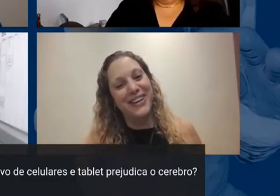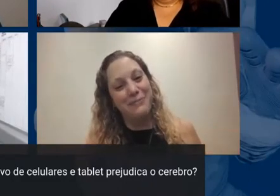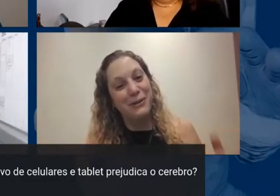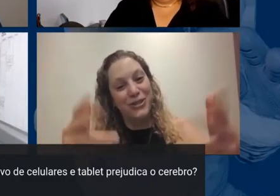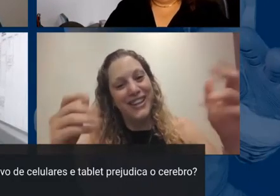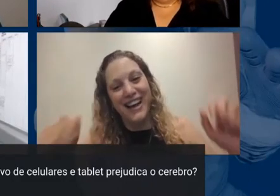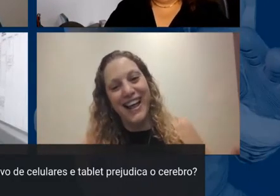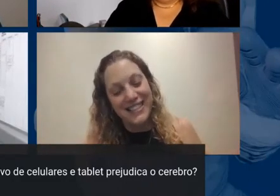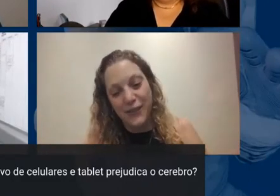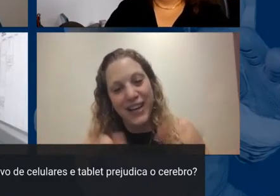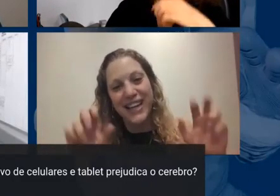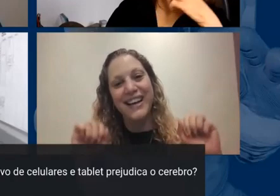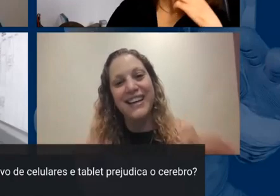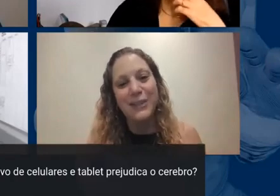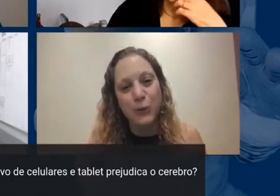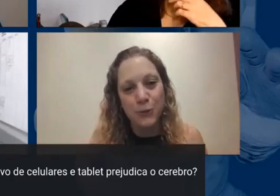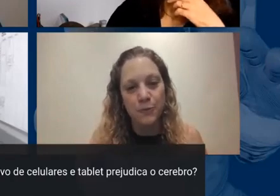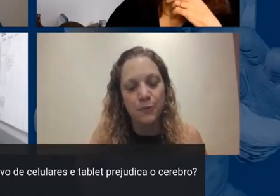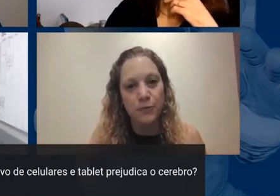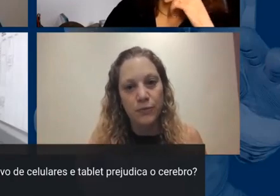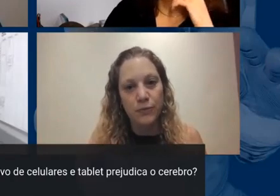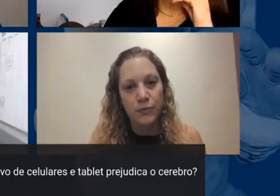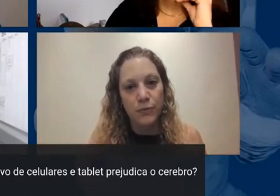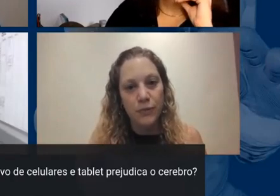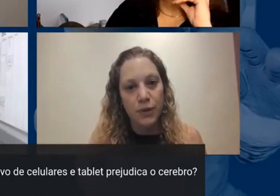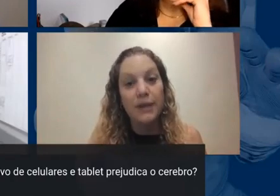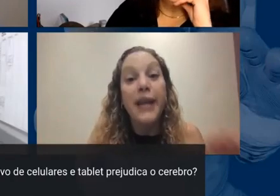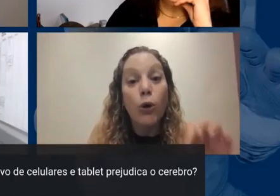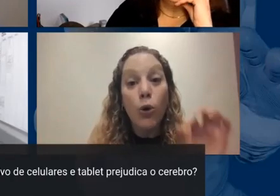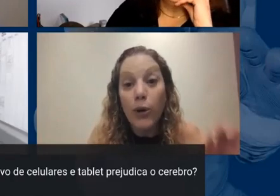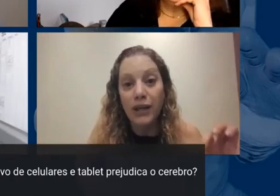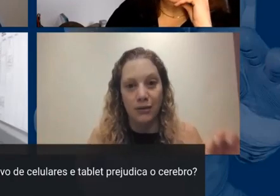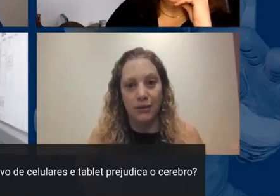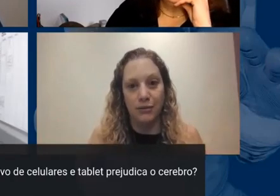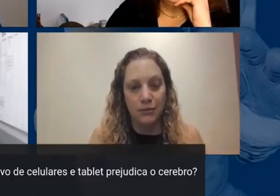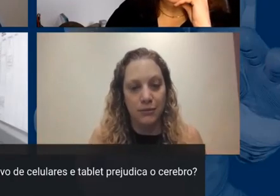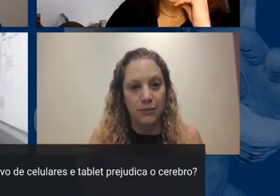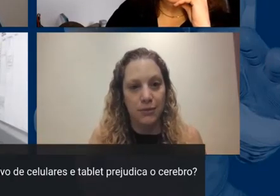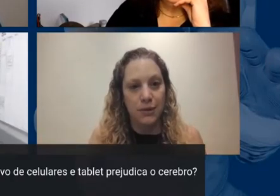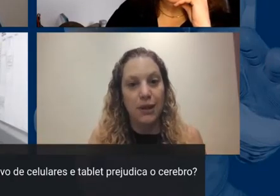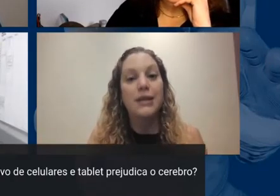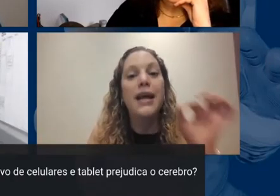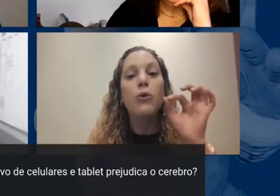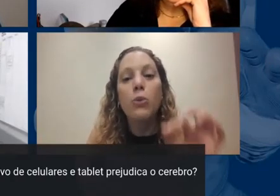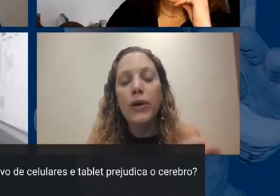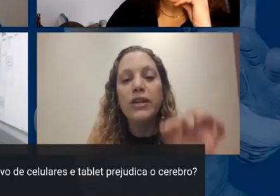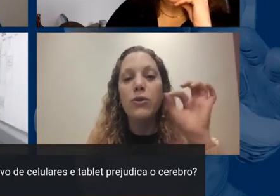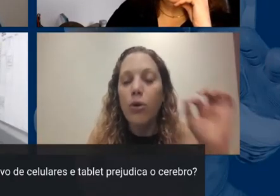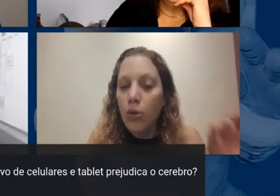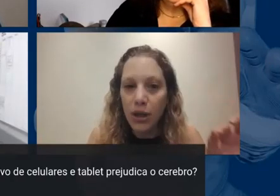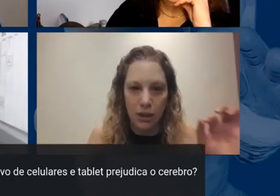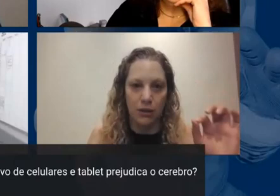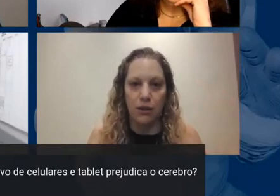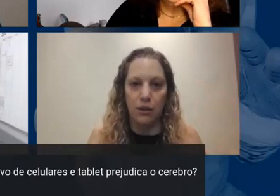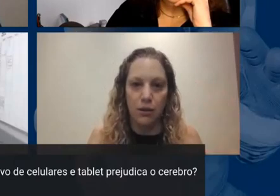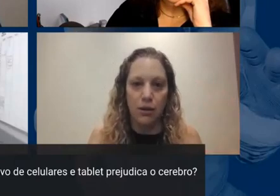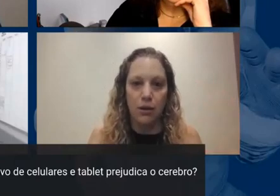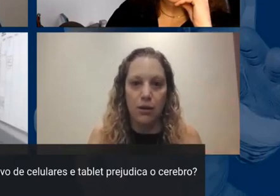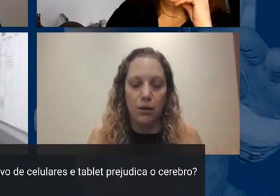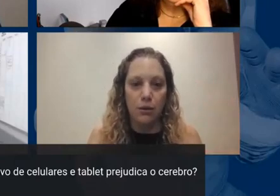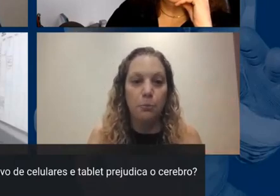computador o professor tá lá você fica reclando deu ruim deu muito ruim